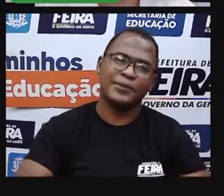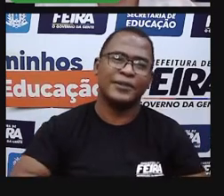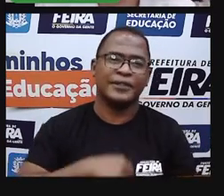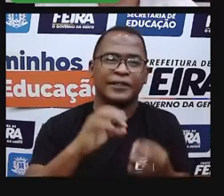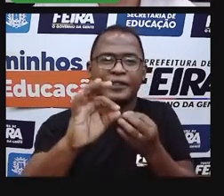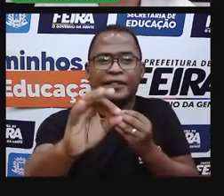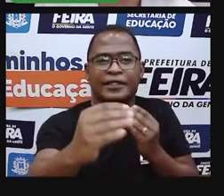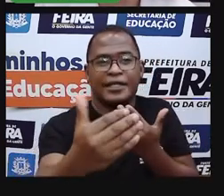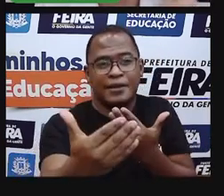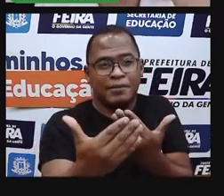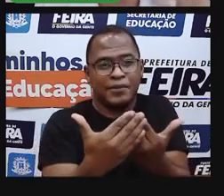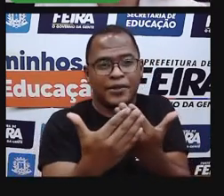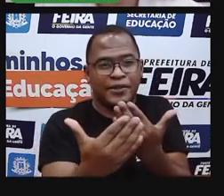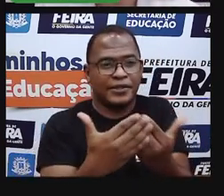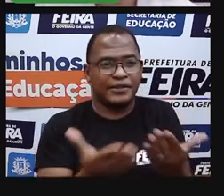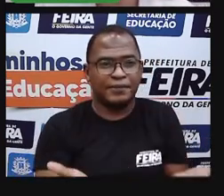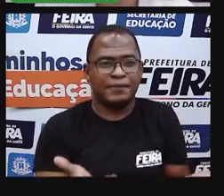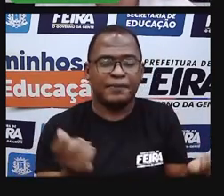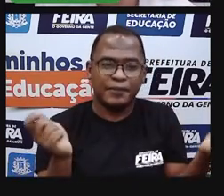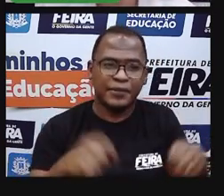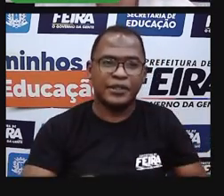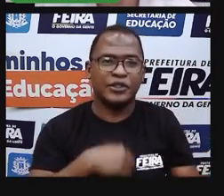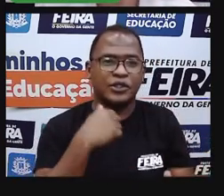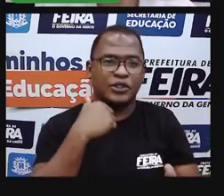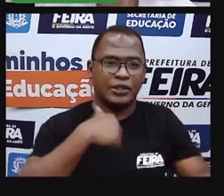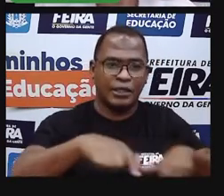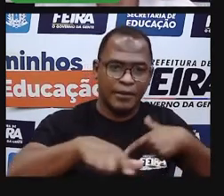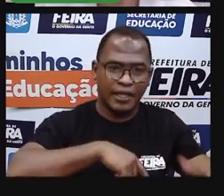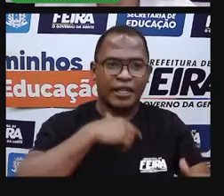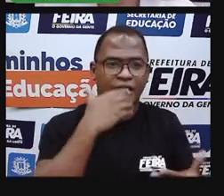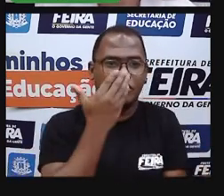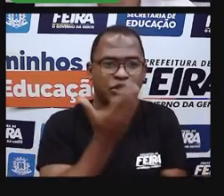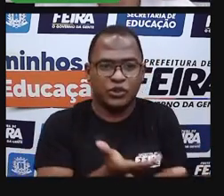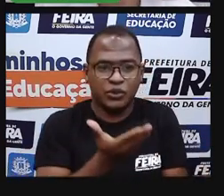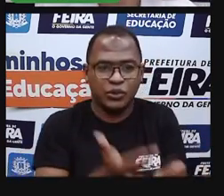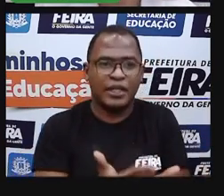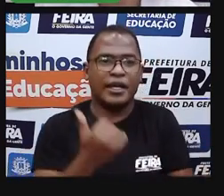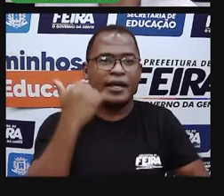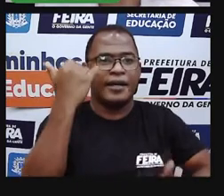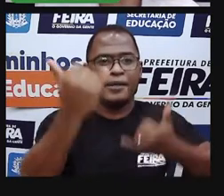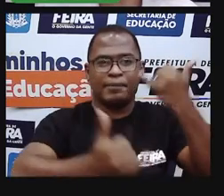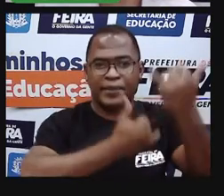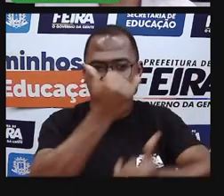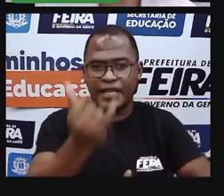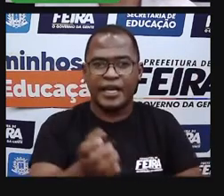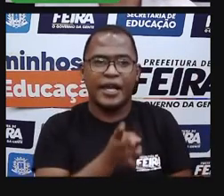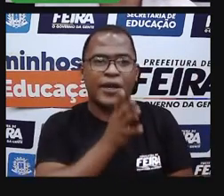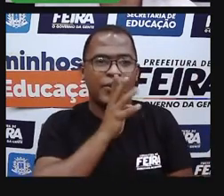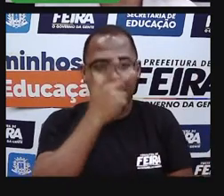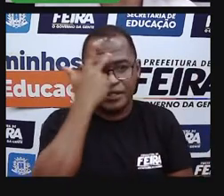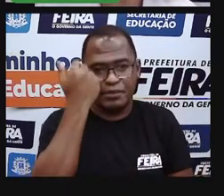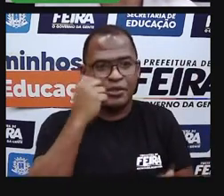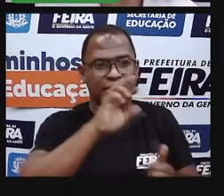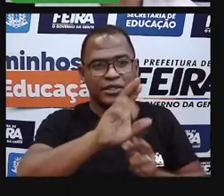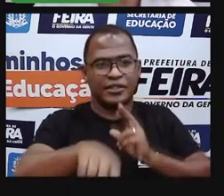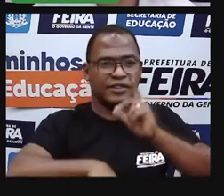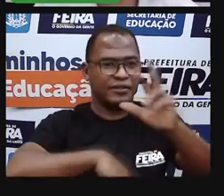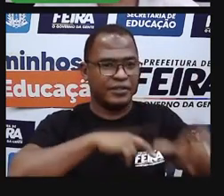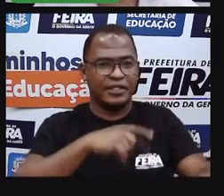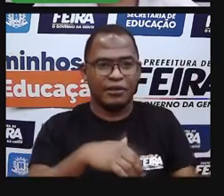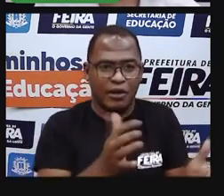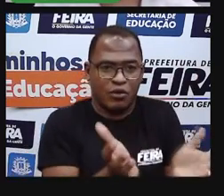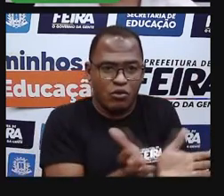enfim. Até para se divertir, para conhecer gente, outras pessoas. Então, tem vários objetivos para as comunidades